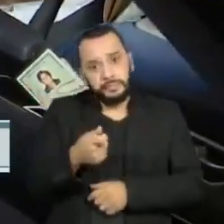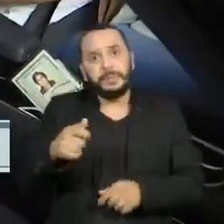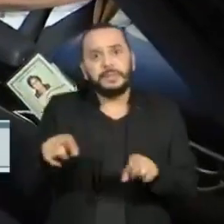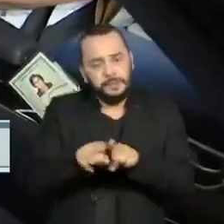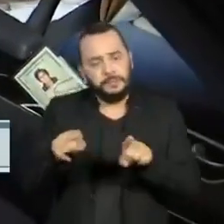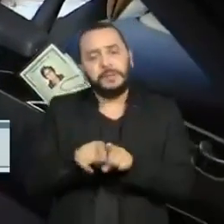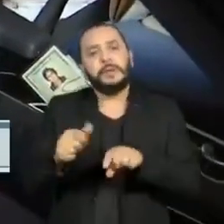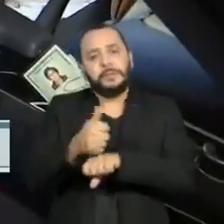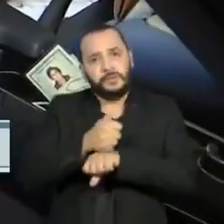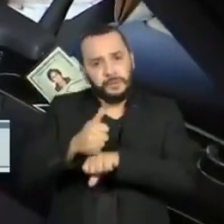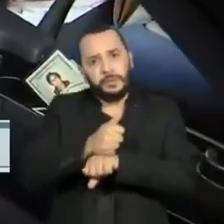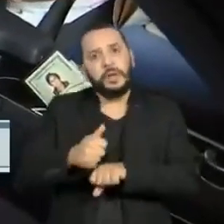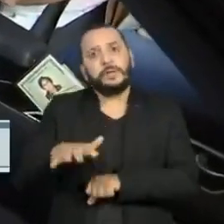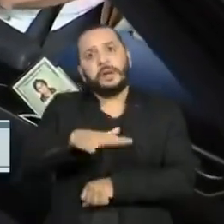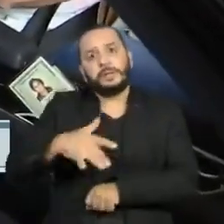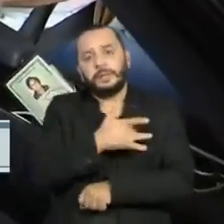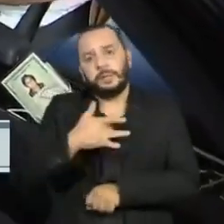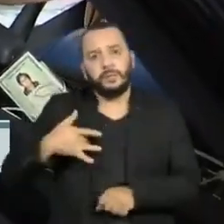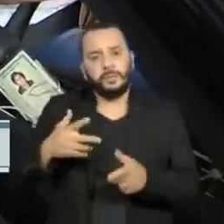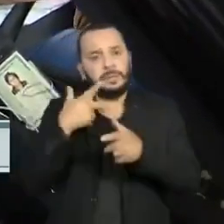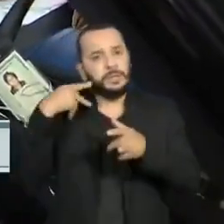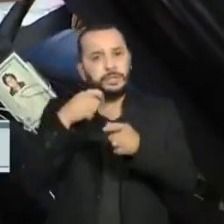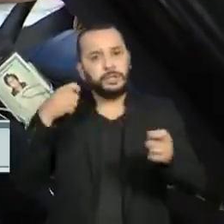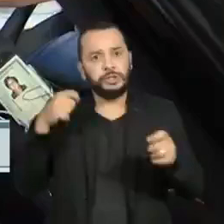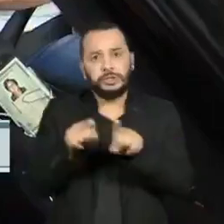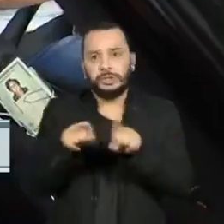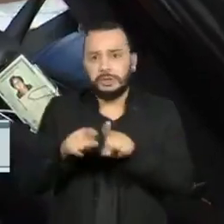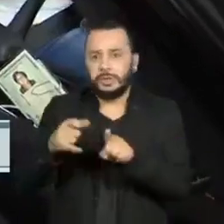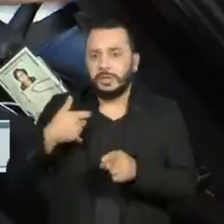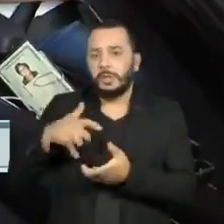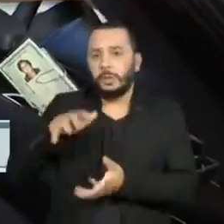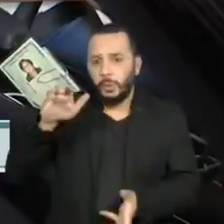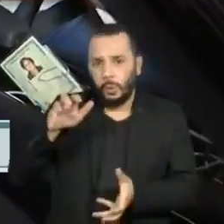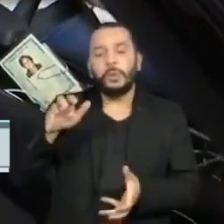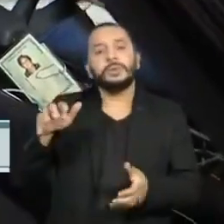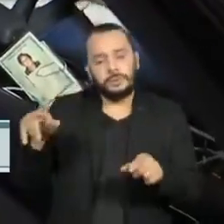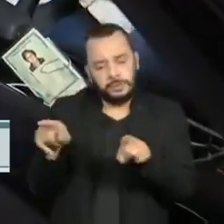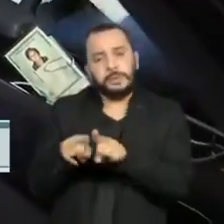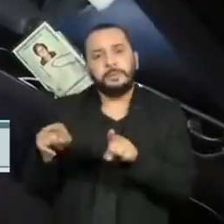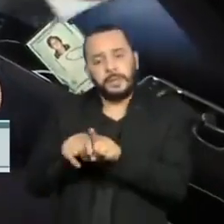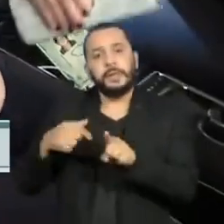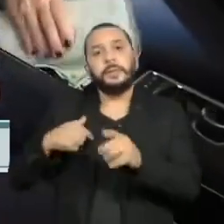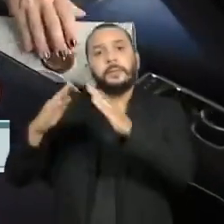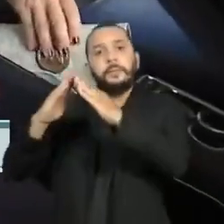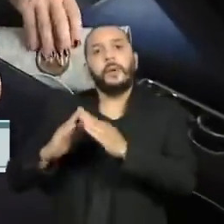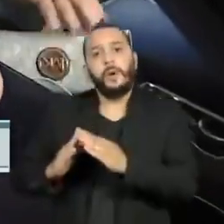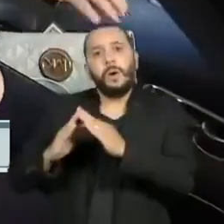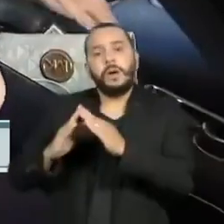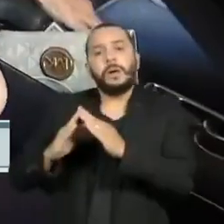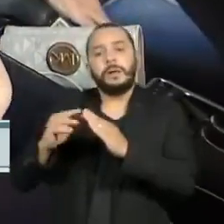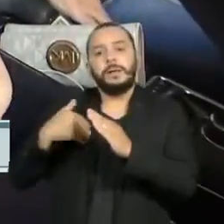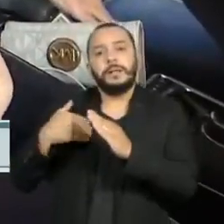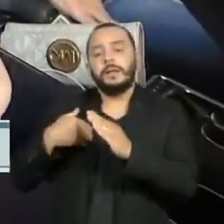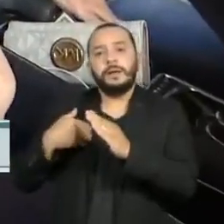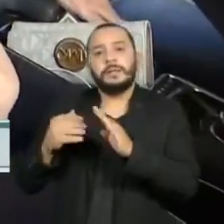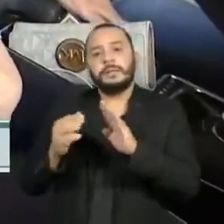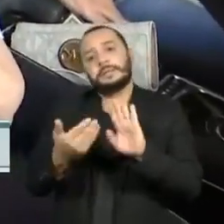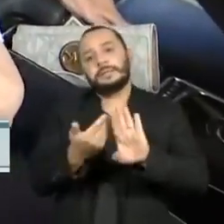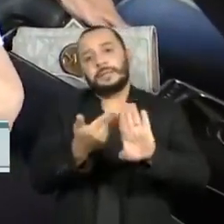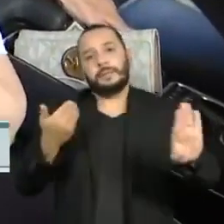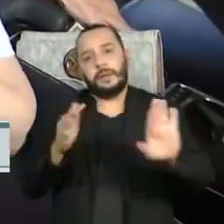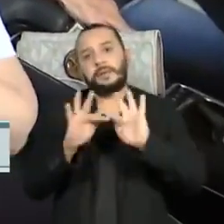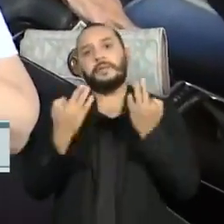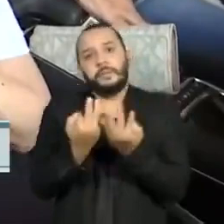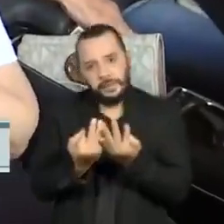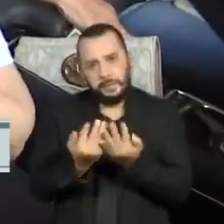frente, os indígenas e os idosos que moram em instituições de longa permanência, eles tomaram a primeira dose lá no final de janeiro